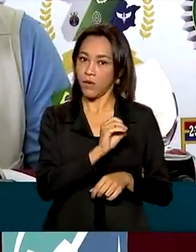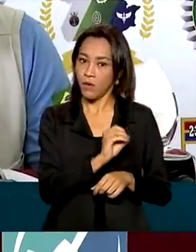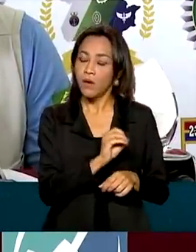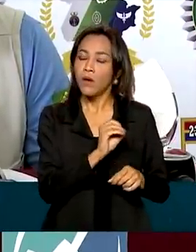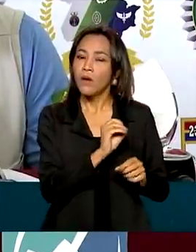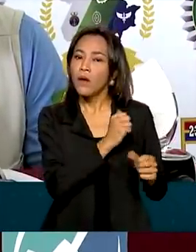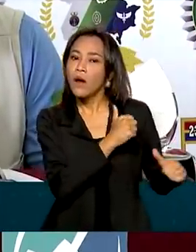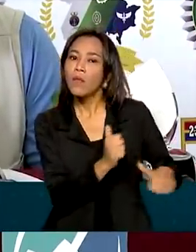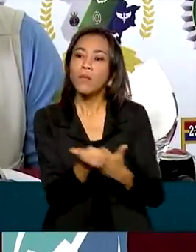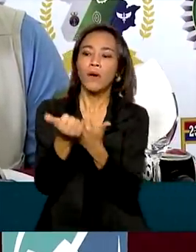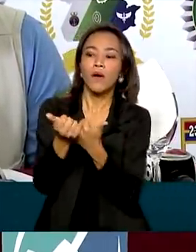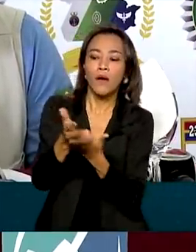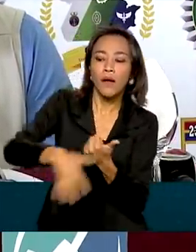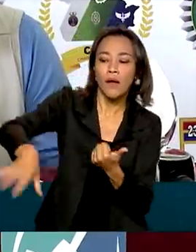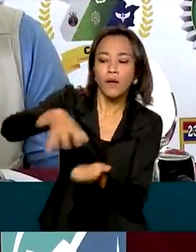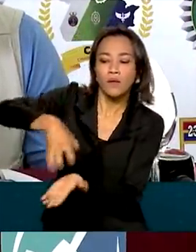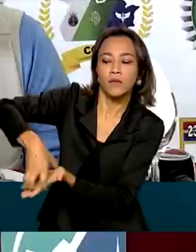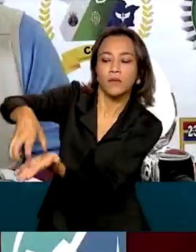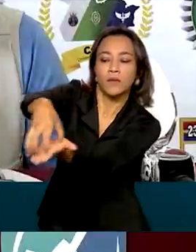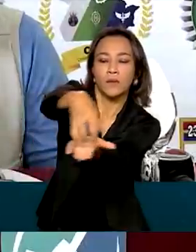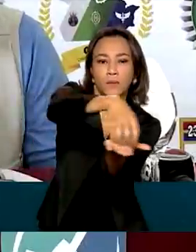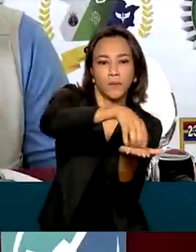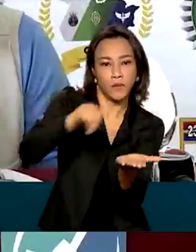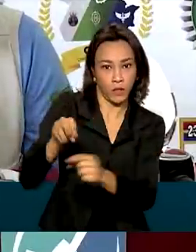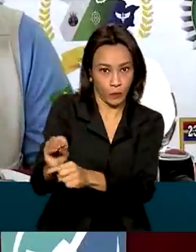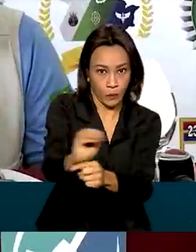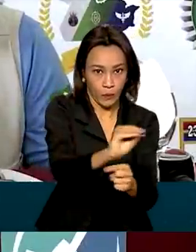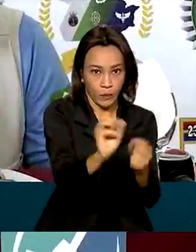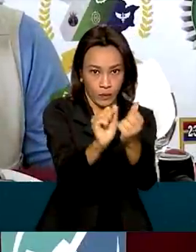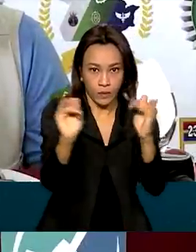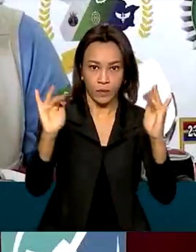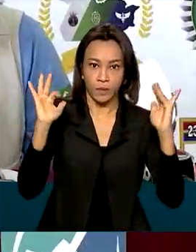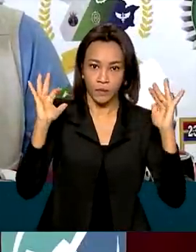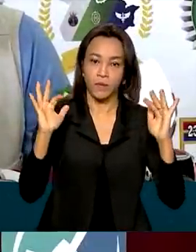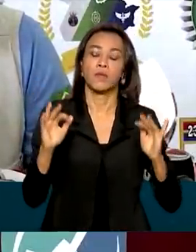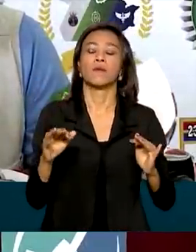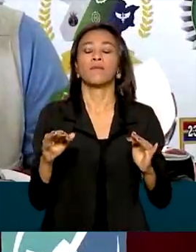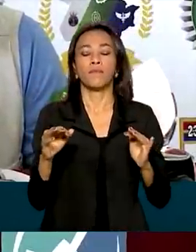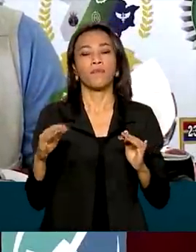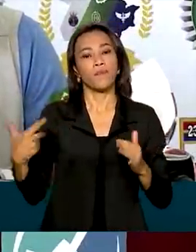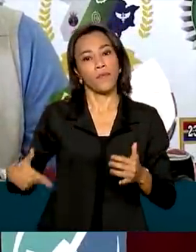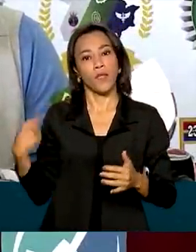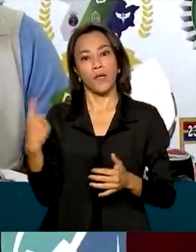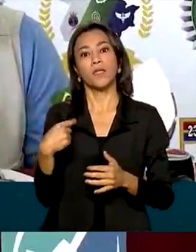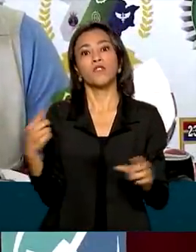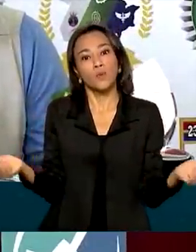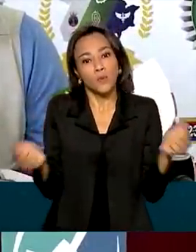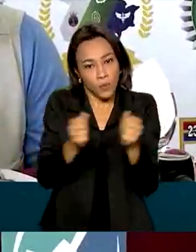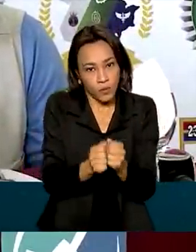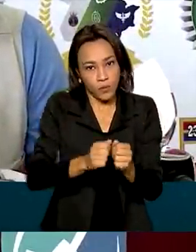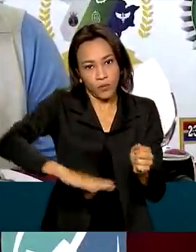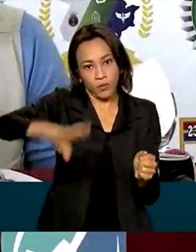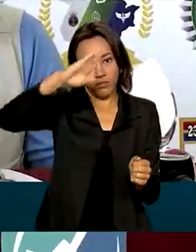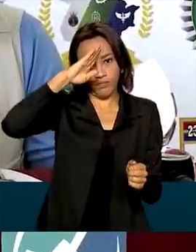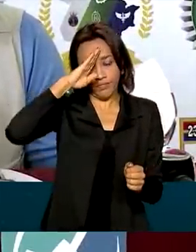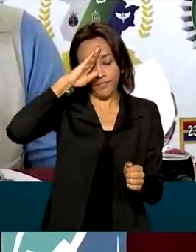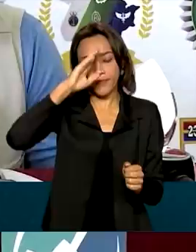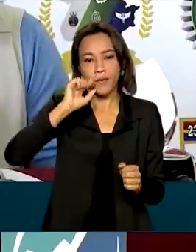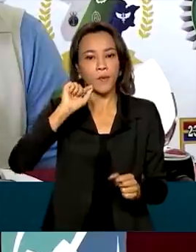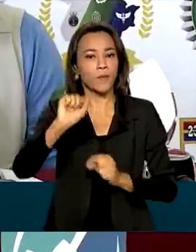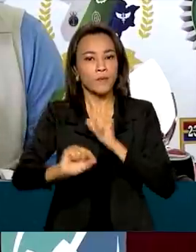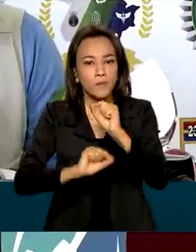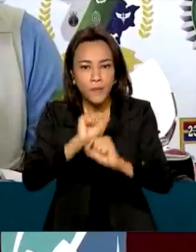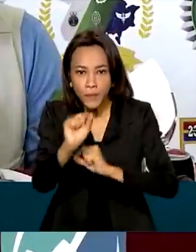responsáveis diretamente ao tema. Nós, quando eu digo, é o Ministério da Defesa e as Forças Armadas, na